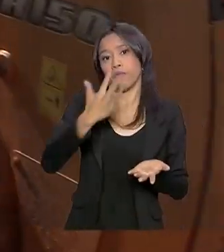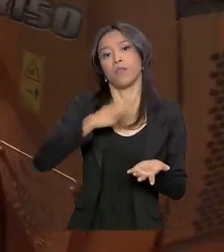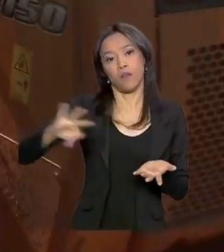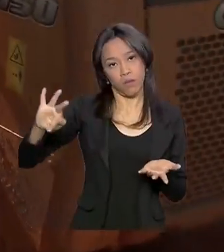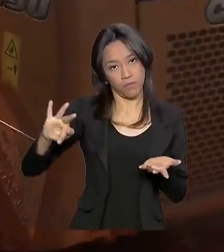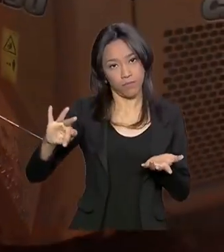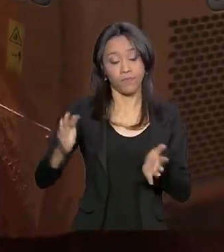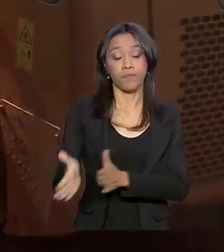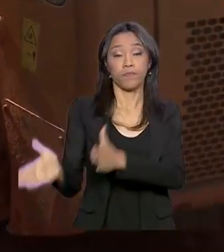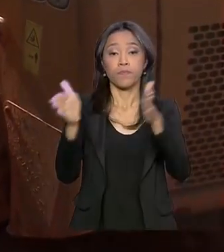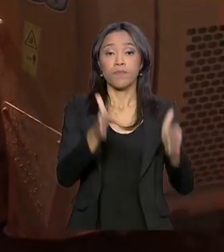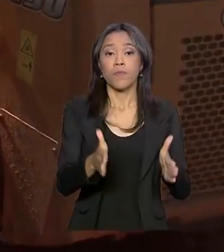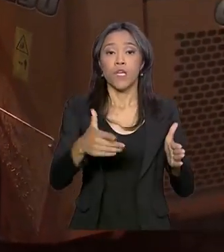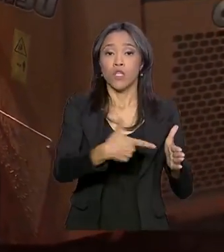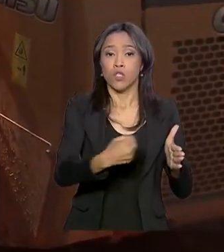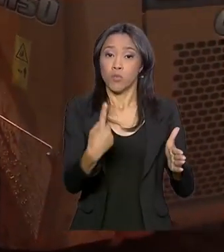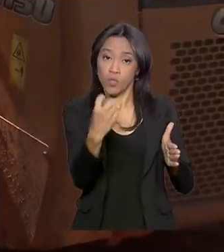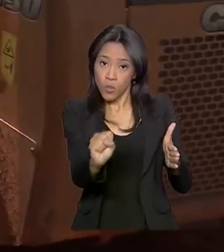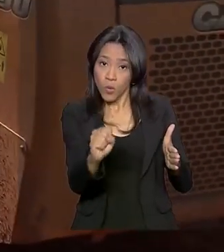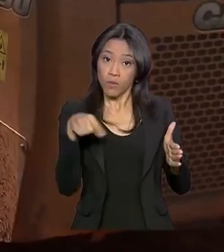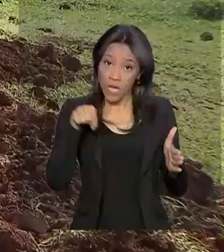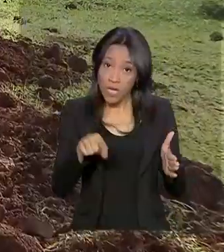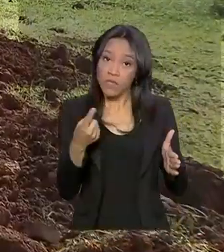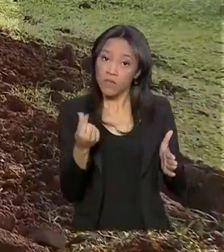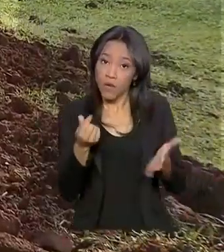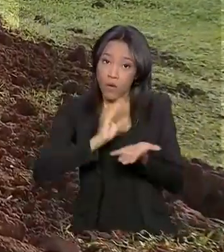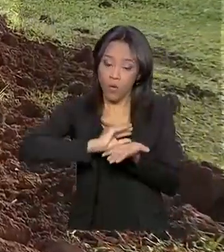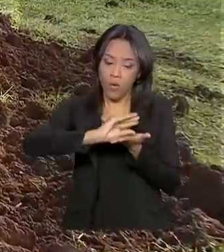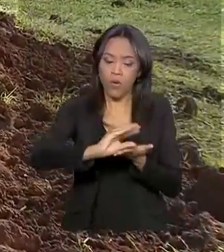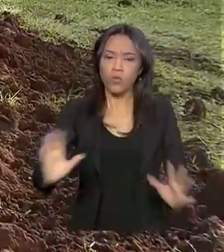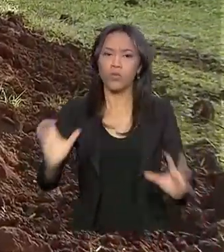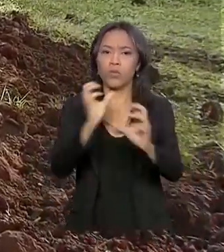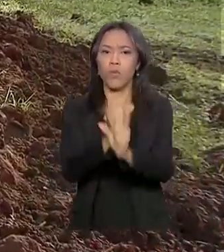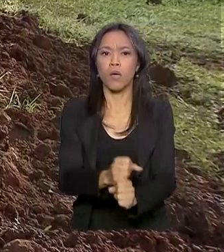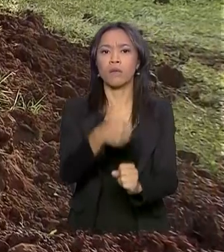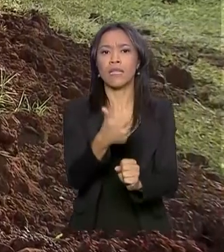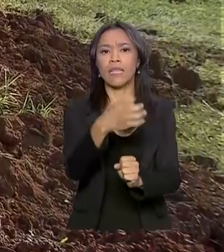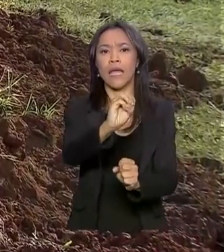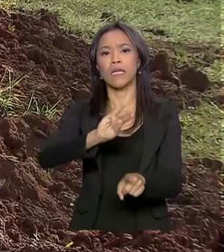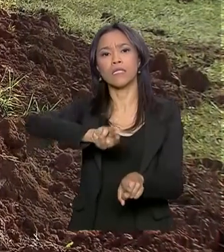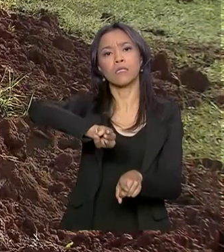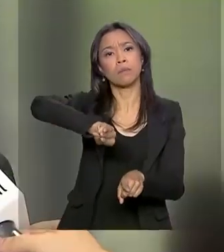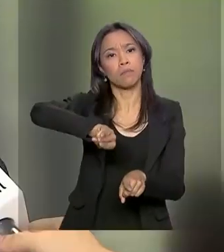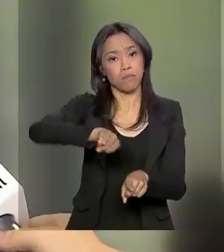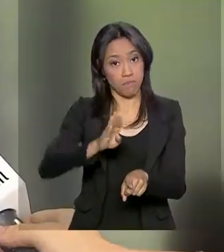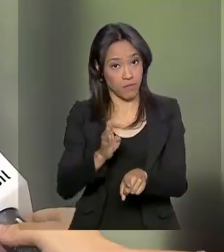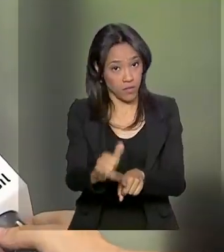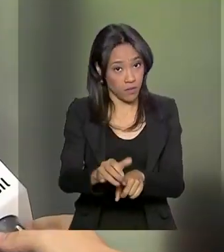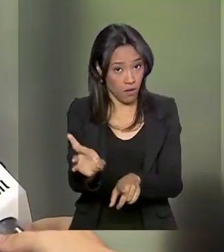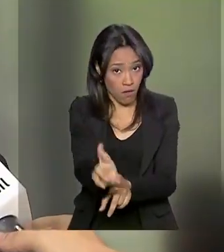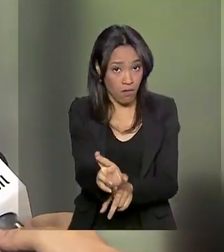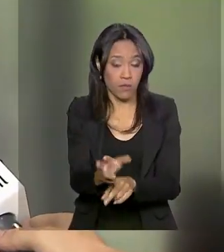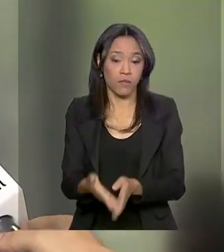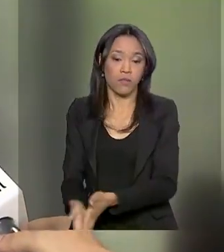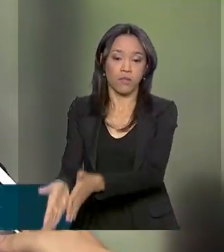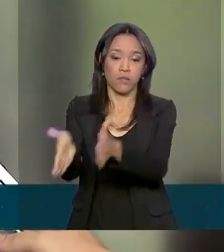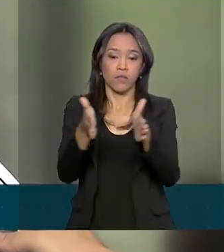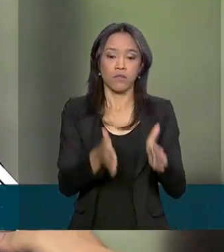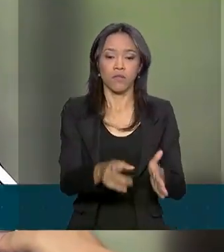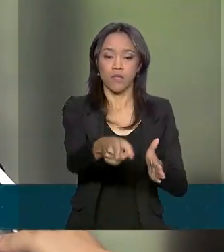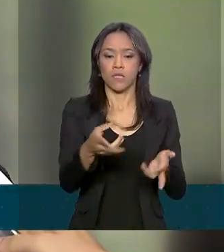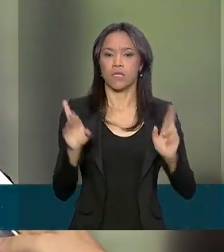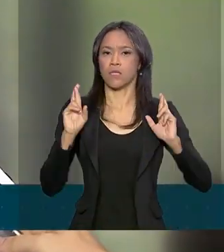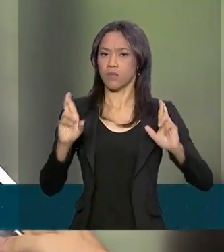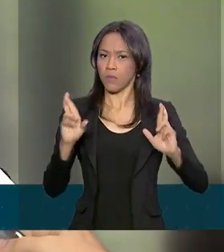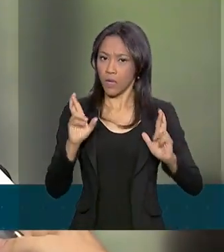Em 2018, esse repasse da União totalizou 10 bilhões de reais. A gente espera, com esse